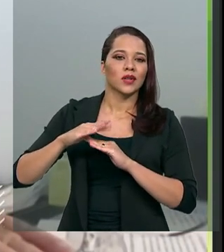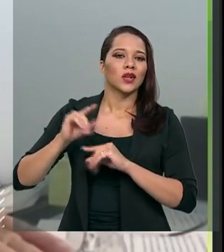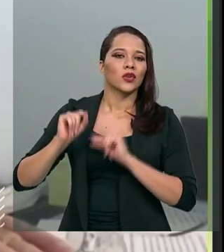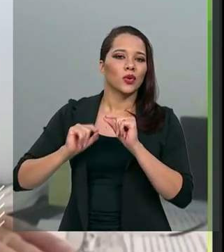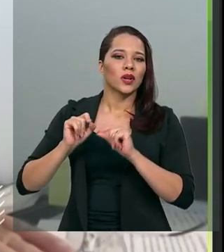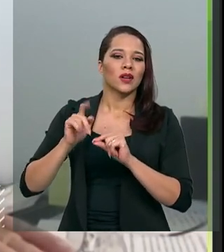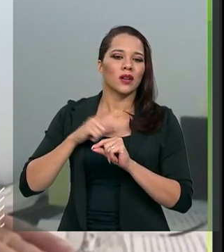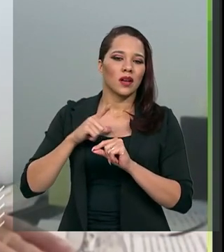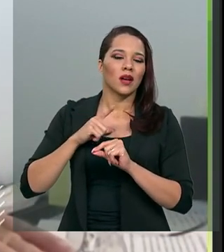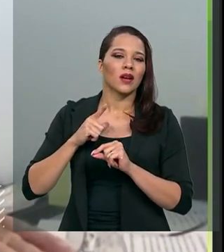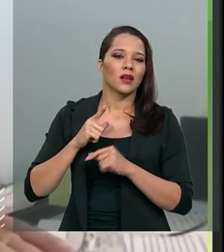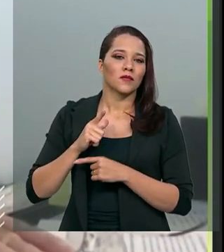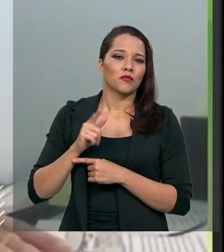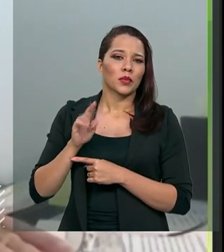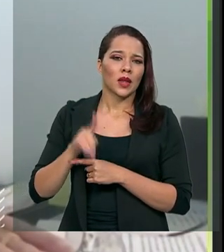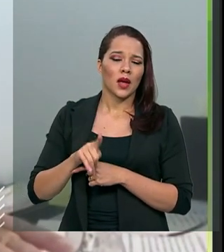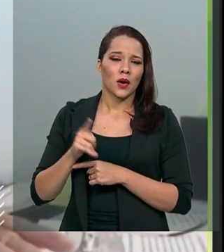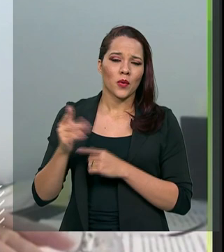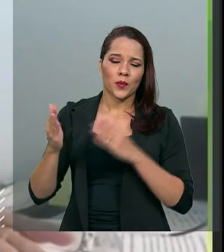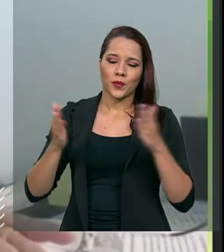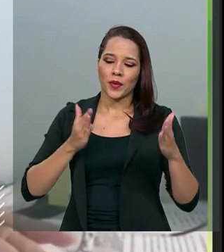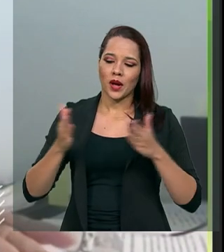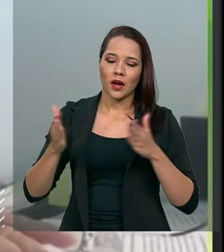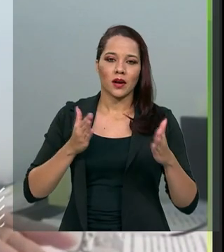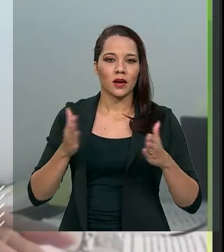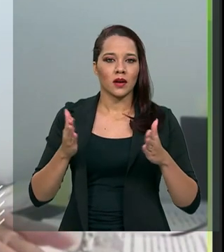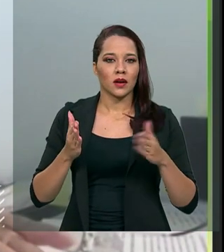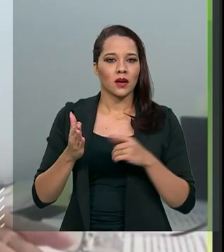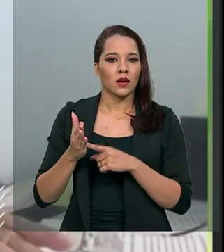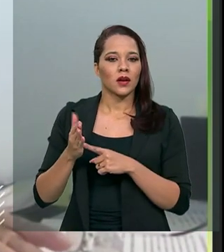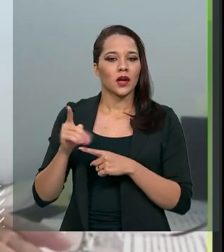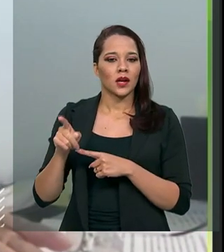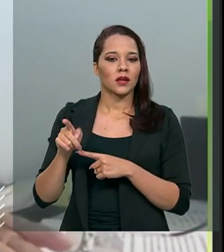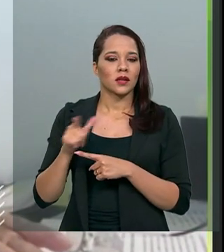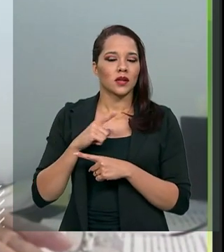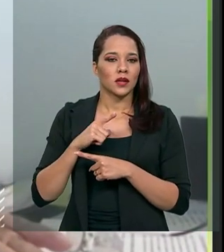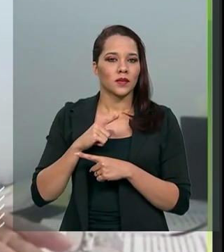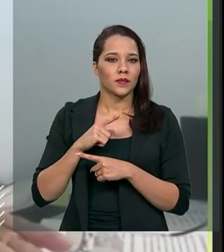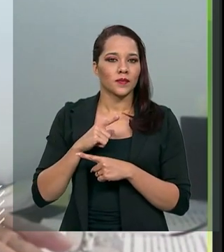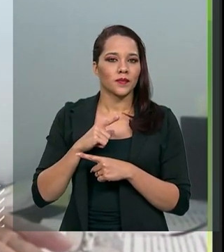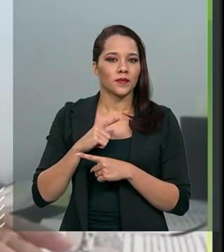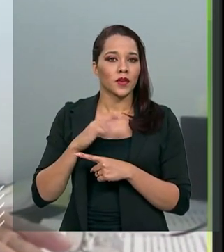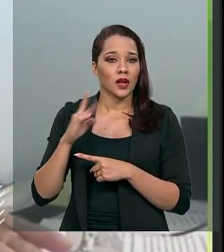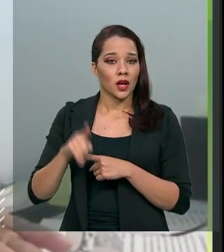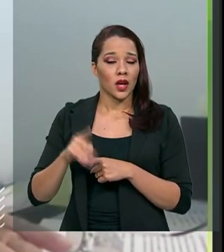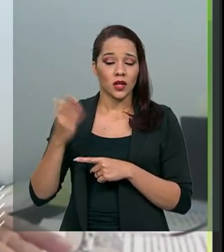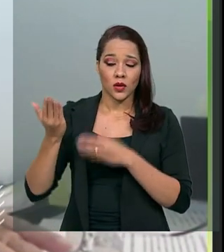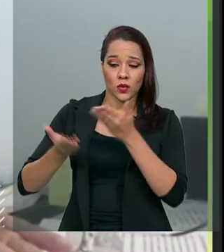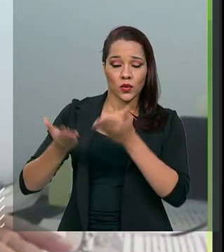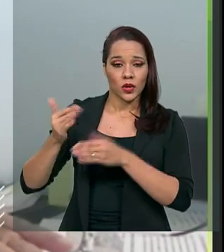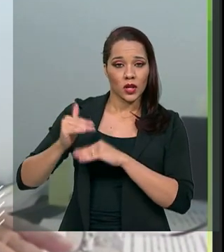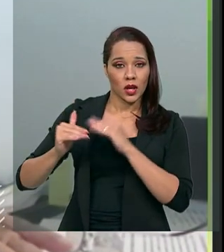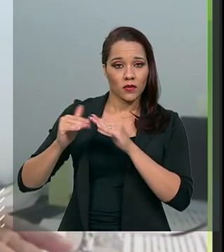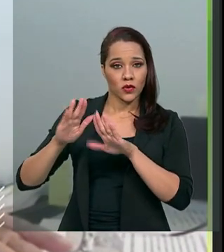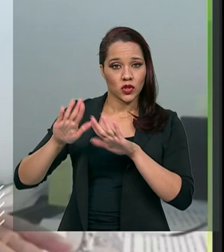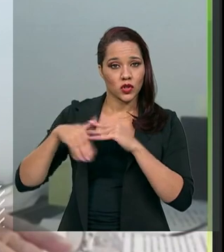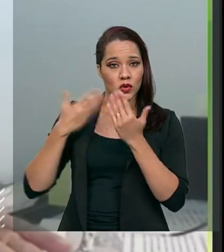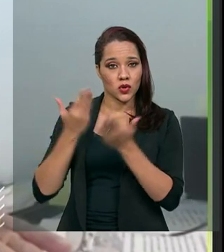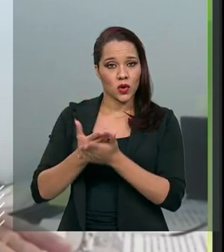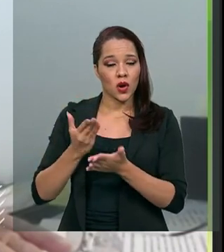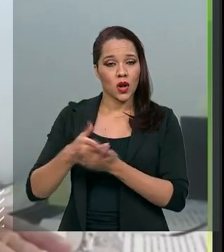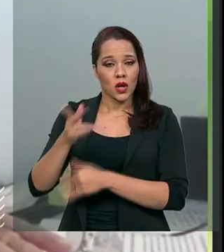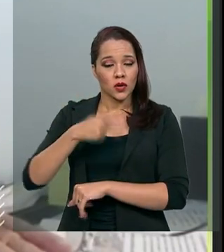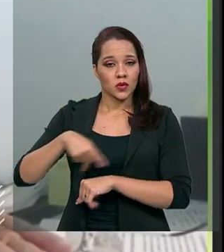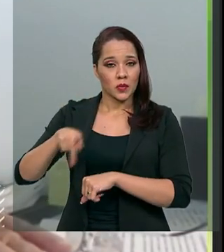um gap entre o nível de estudo dos países do